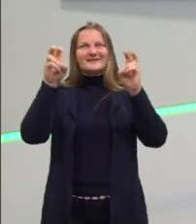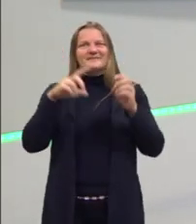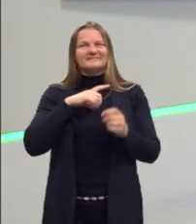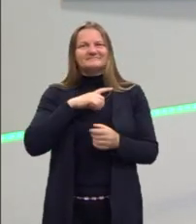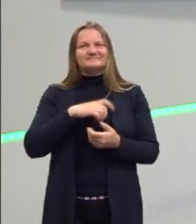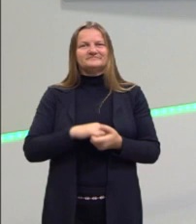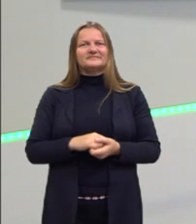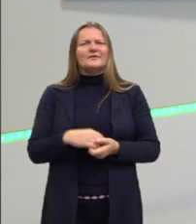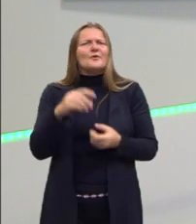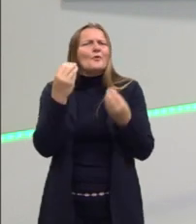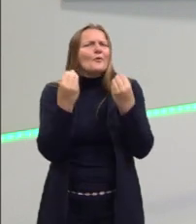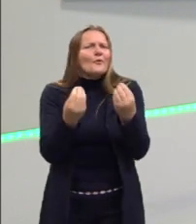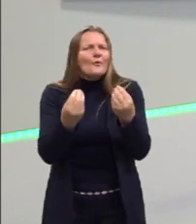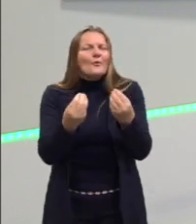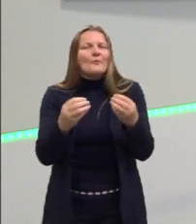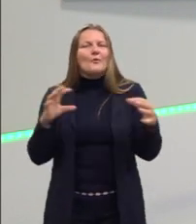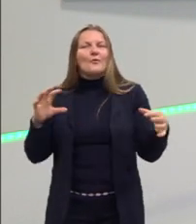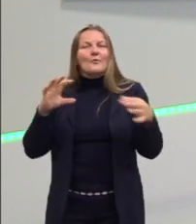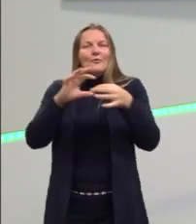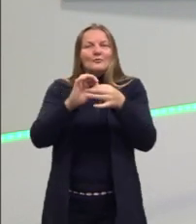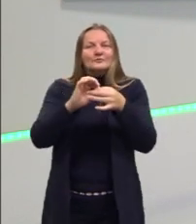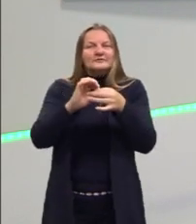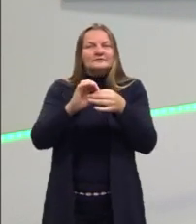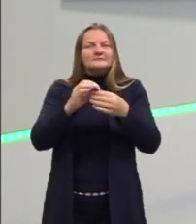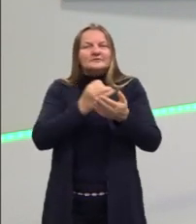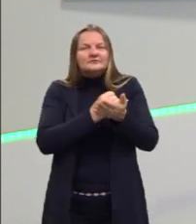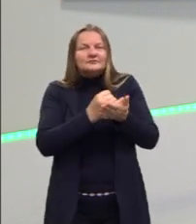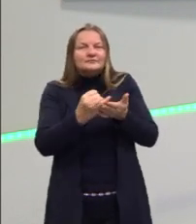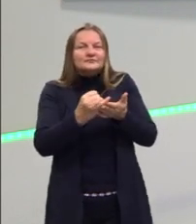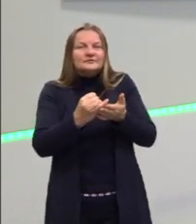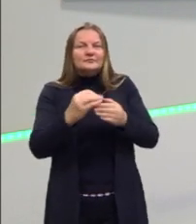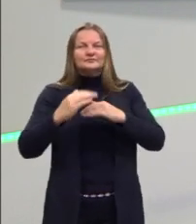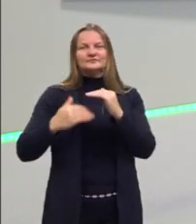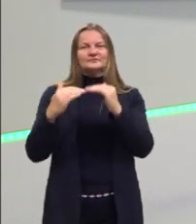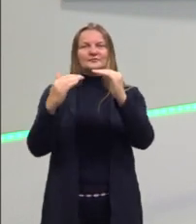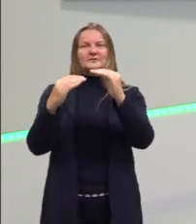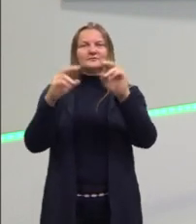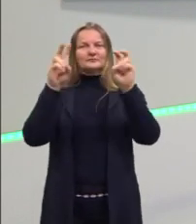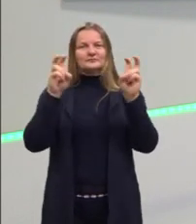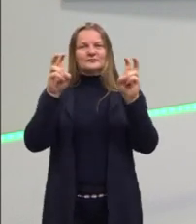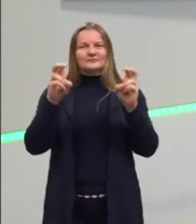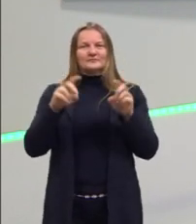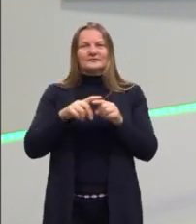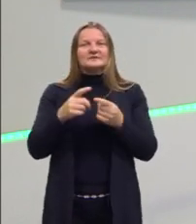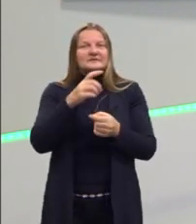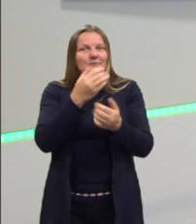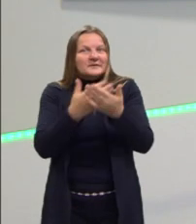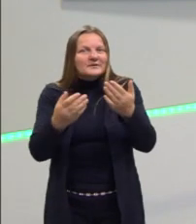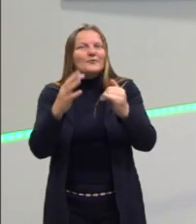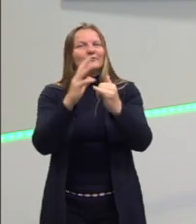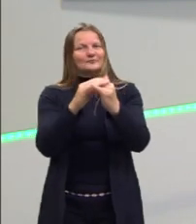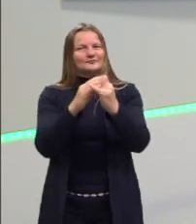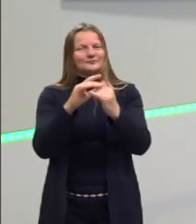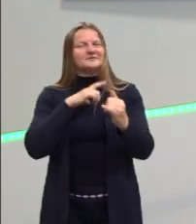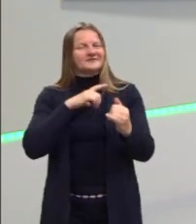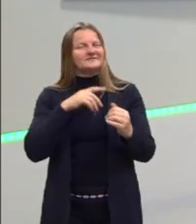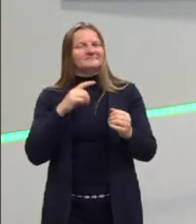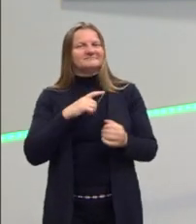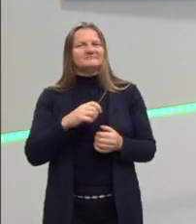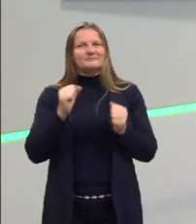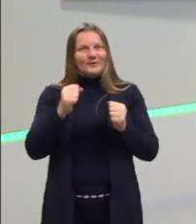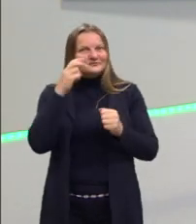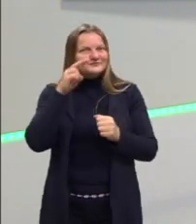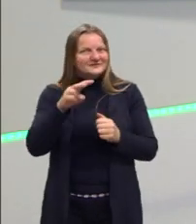uma aula que diz como unir a introdução ao desenvolvimento do tema. Se tu perdeu, corre no canal do YouTube que está lá direitinho, tu pode